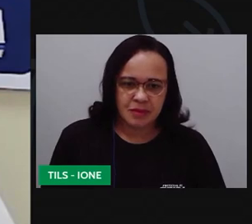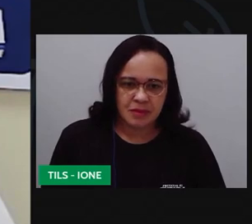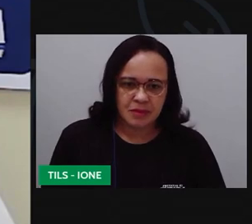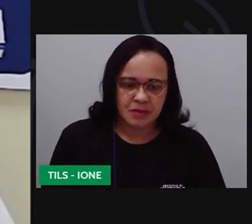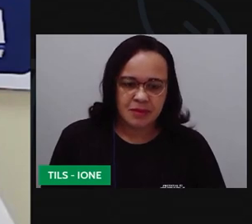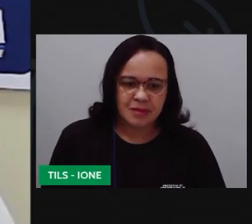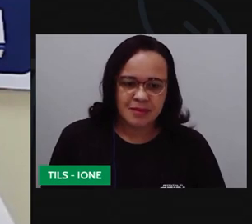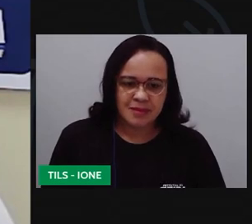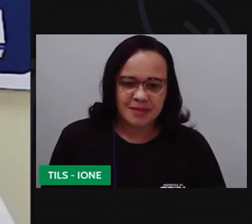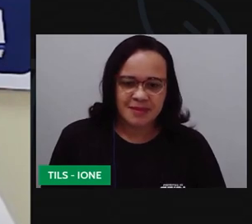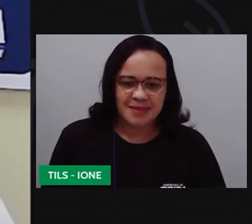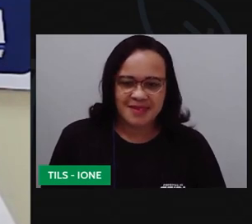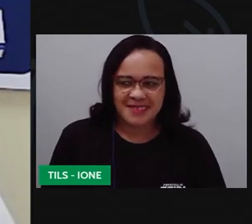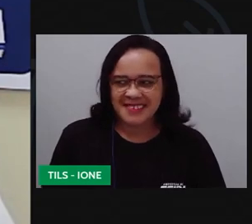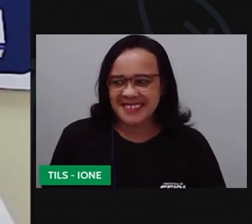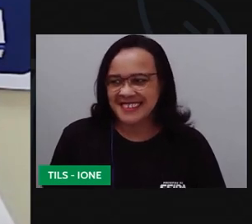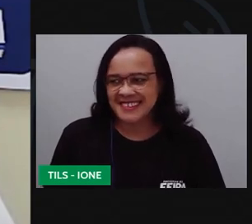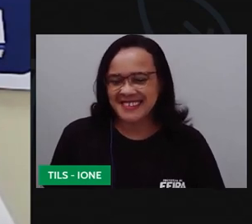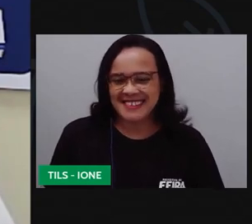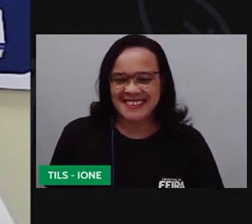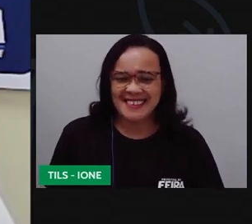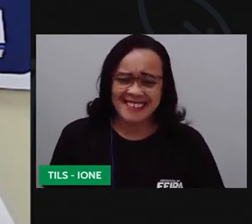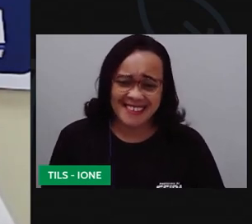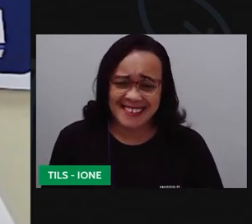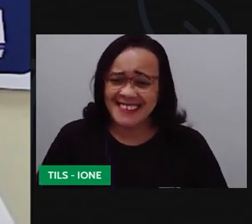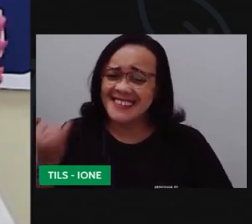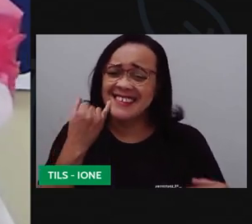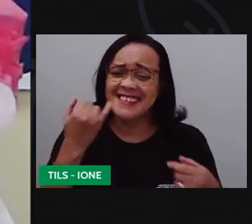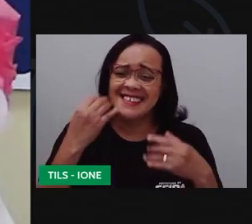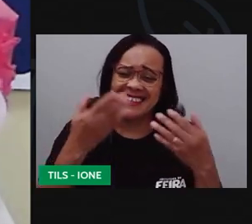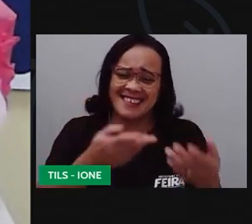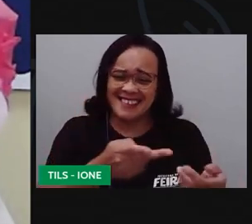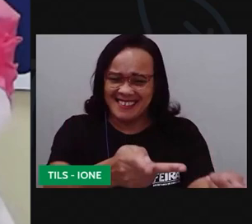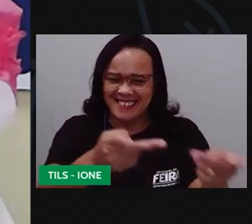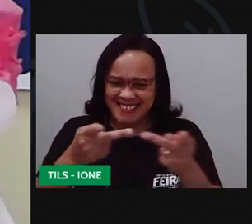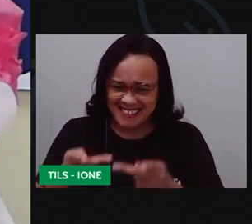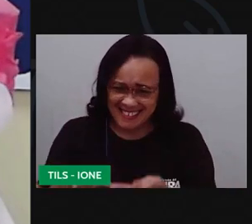e aí eu ia visita pra não chegar e dizer depois né que eu não acertei nem fazer o negócio